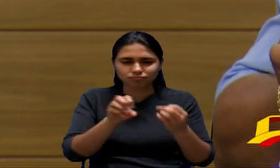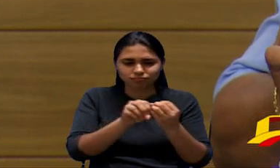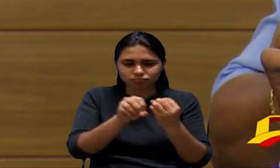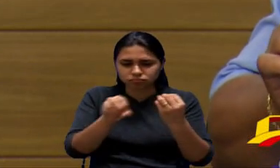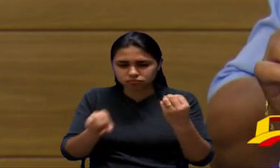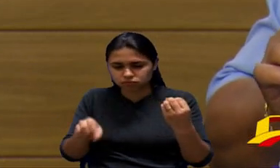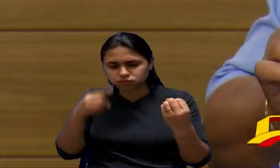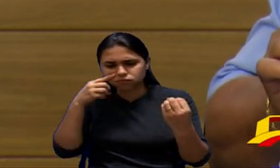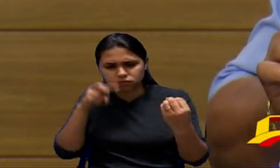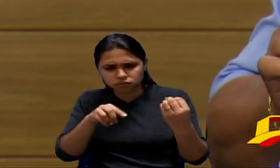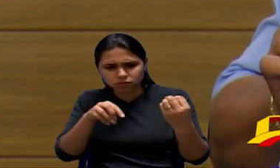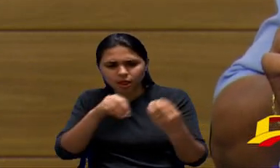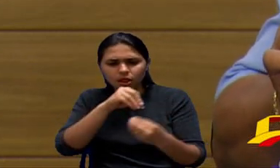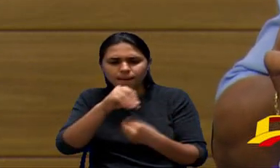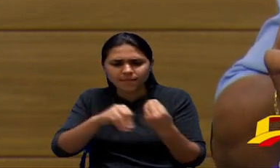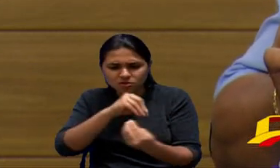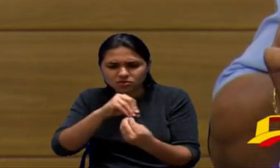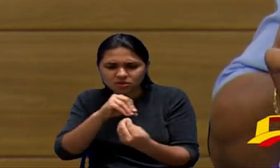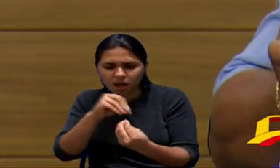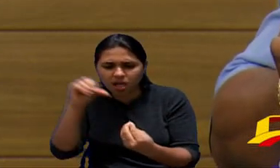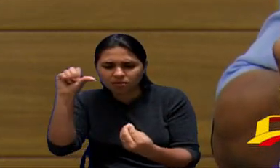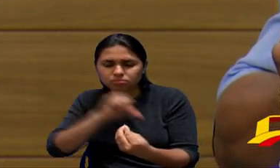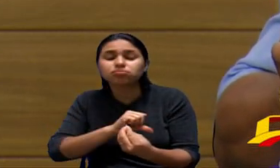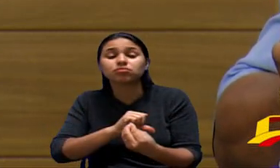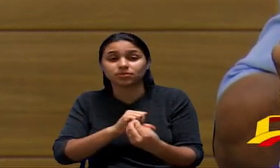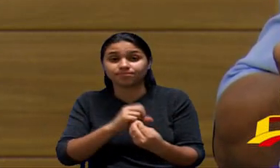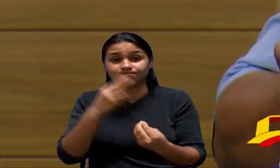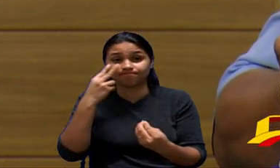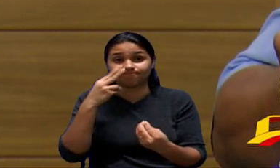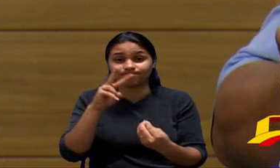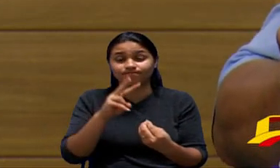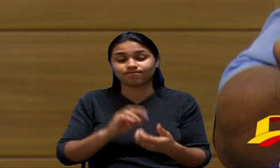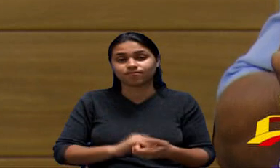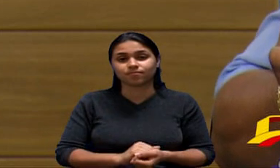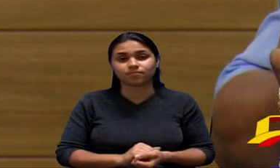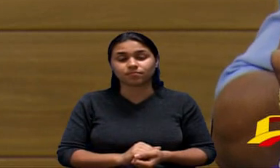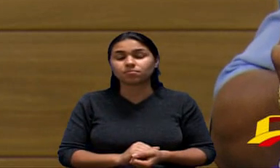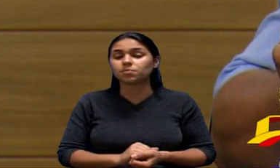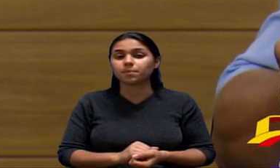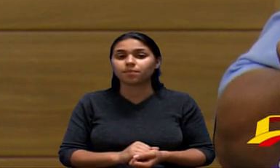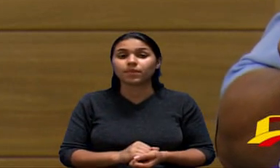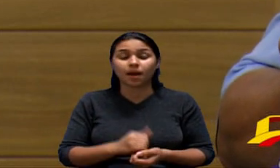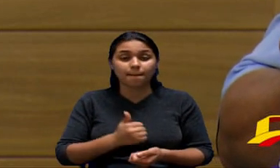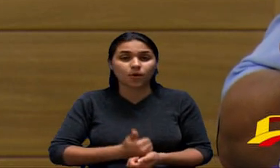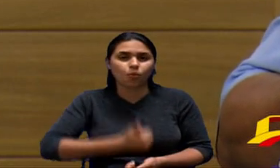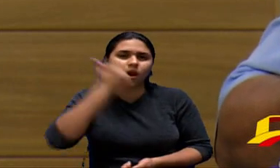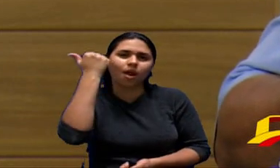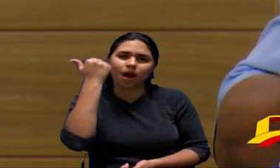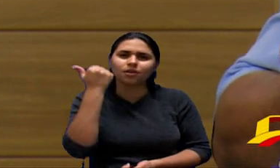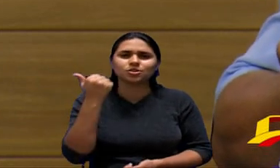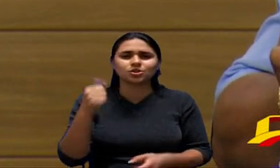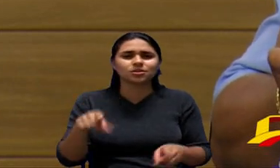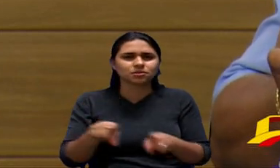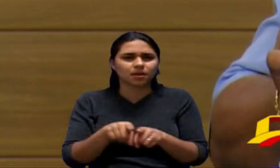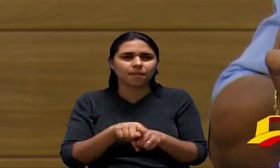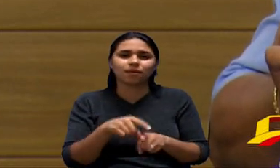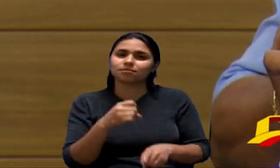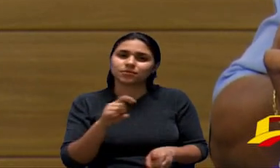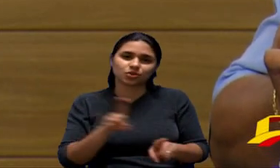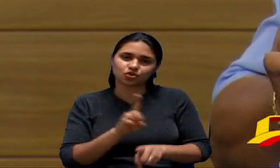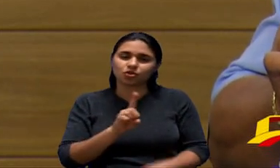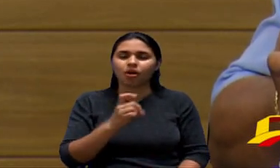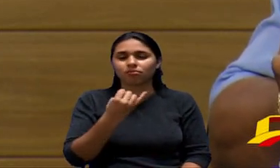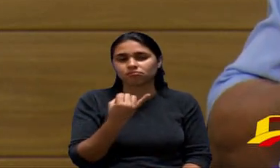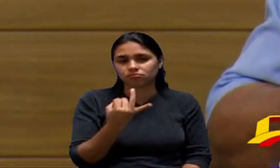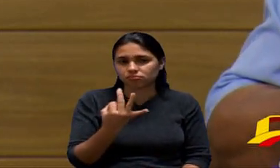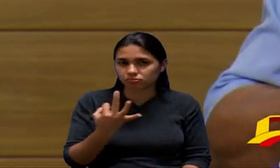temos um problema sério na questão da adulteração tanto na qualidade quanto na quantidade nos postos de combustível isso tem que ser combatido pela